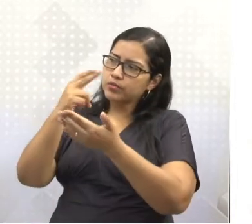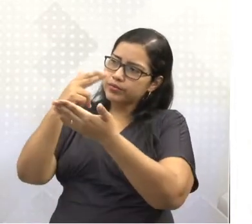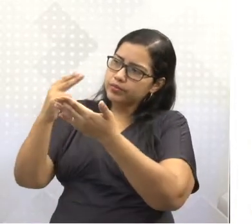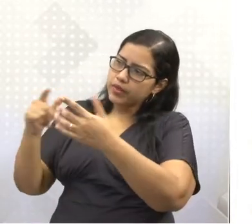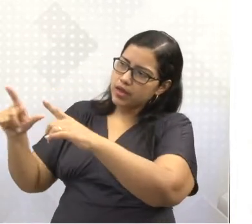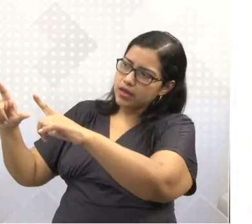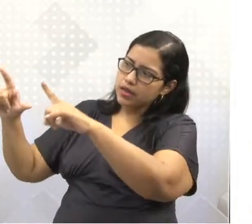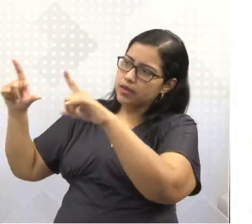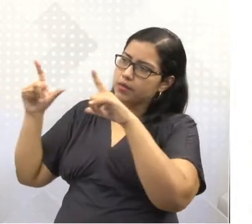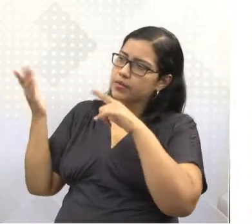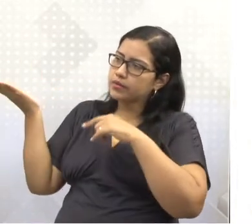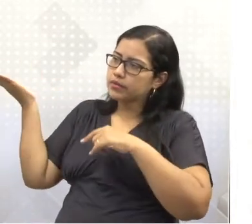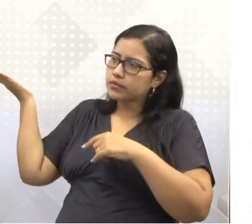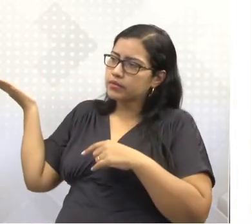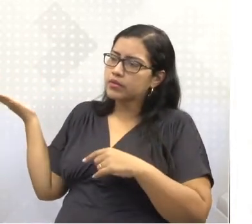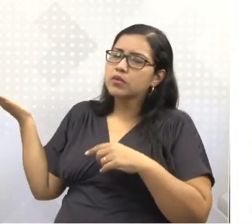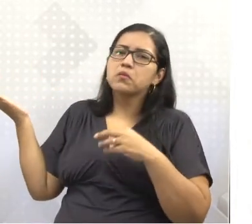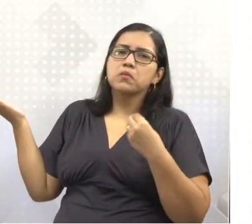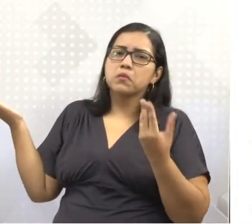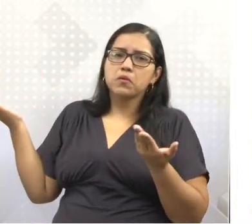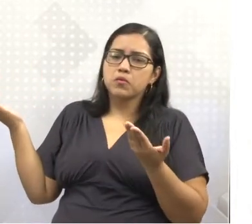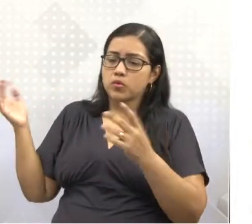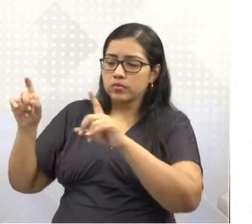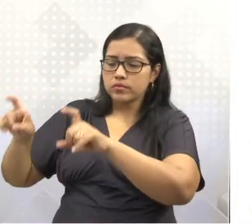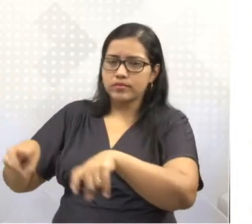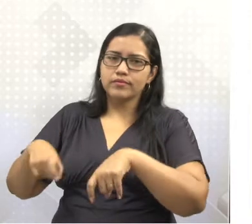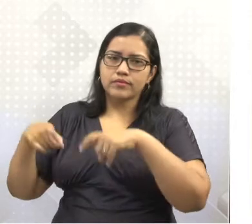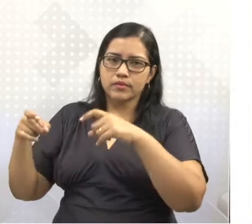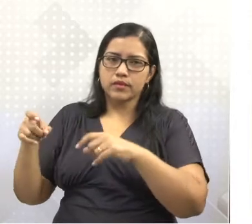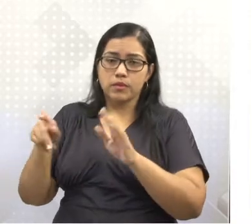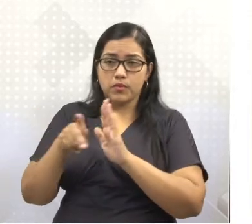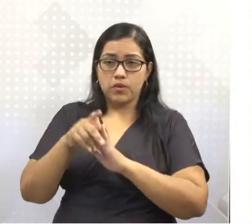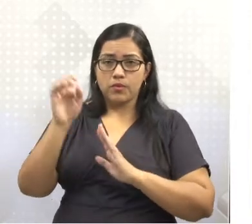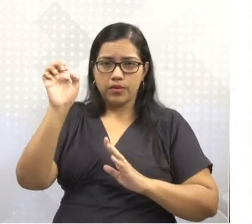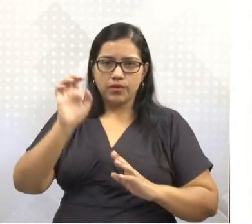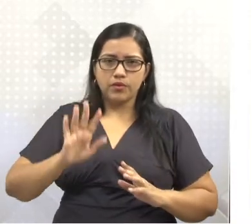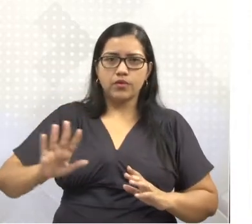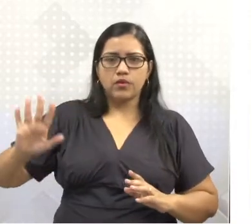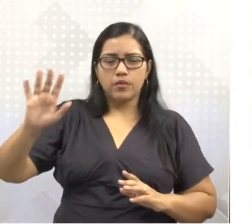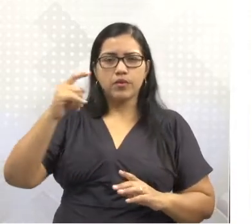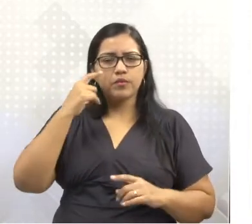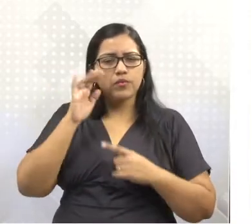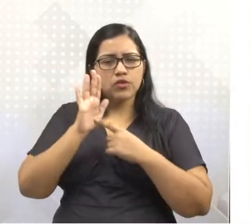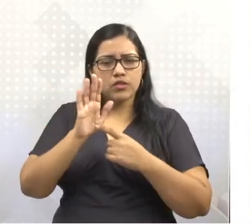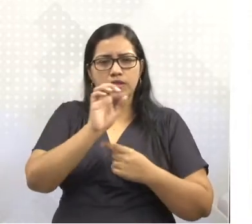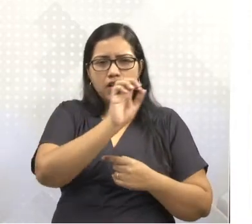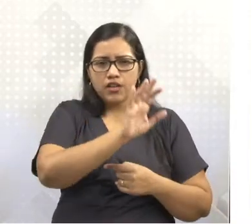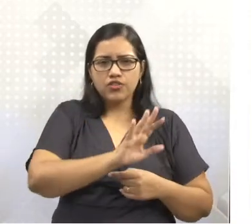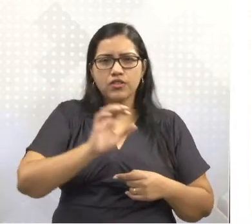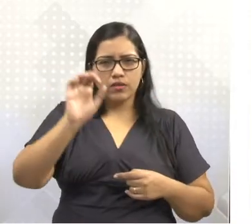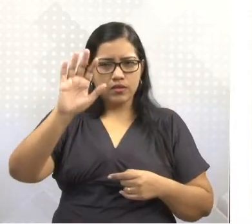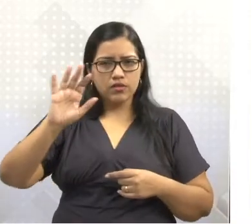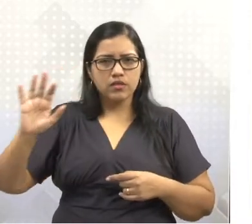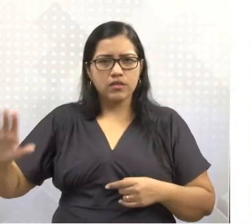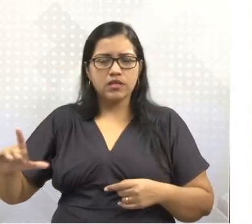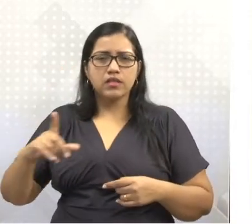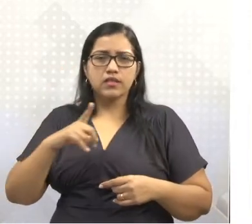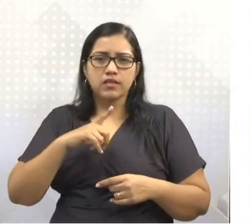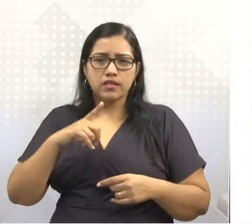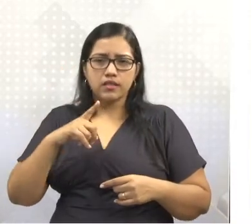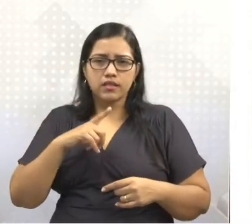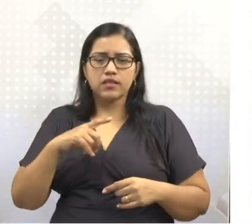sobre a produção agropecuária na Europa. Lembremos que essas regiões aqui, que isso corresponde à poção